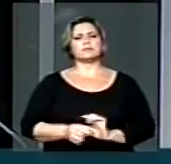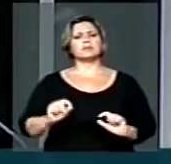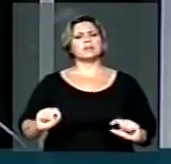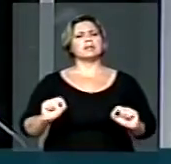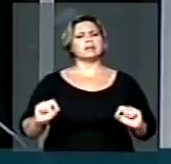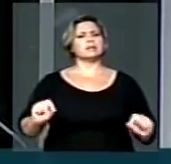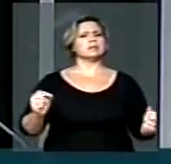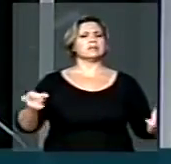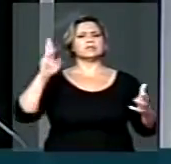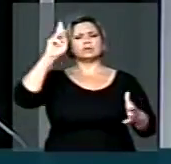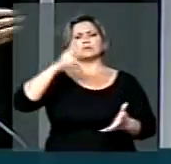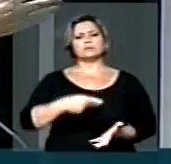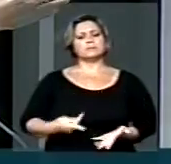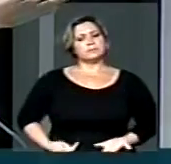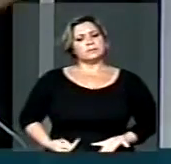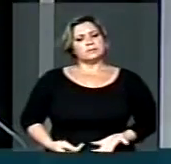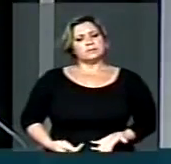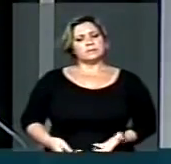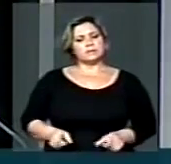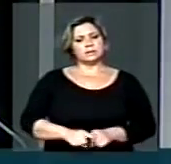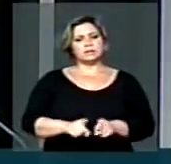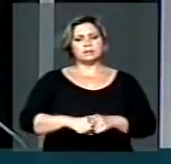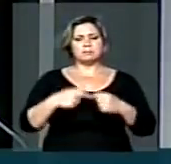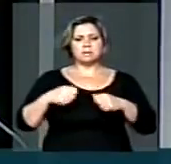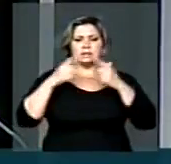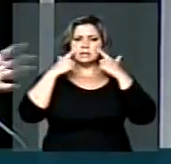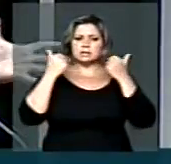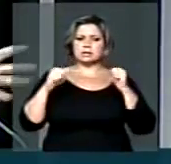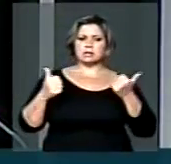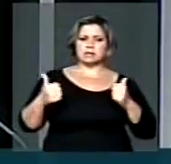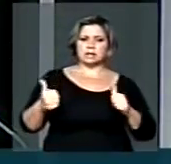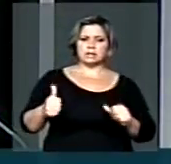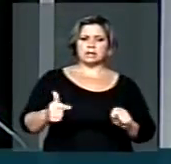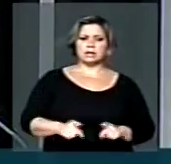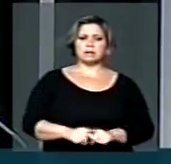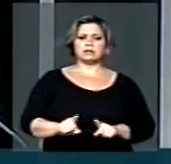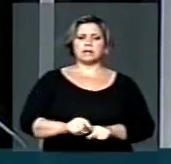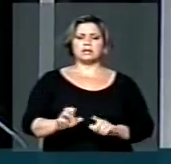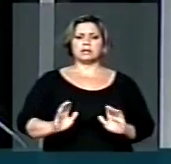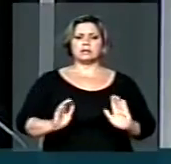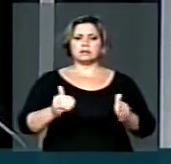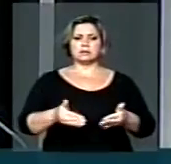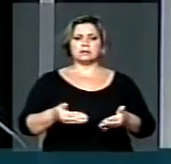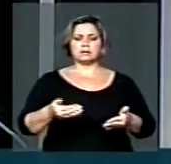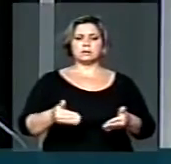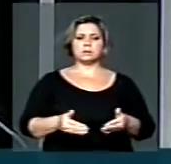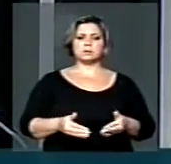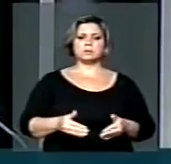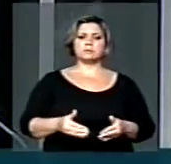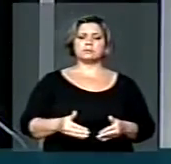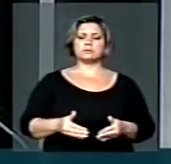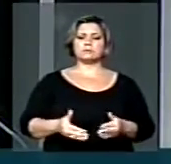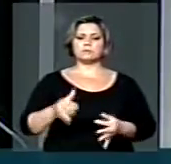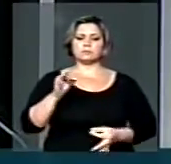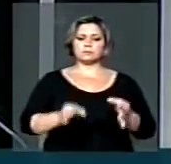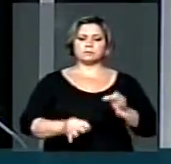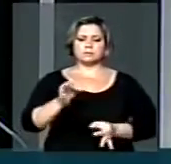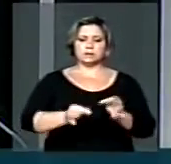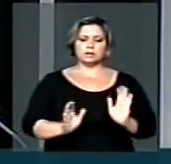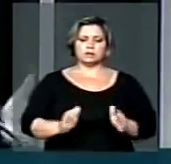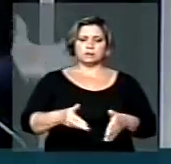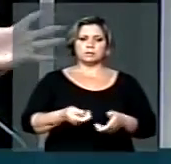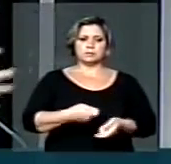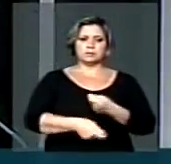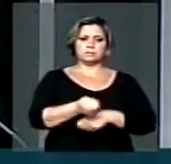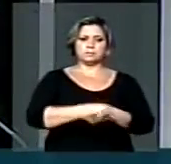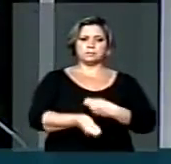isso, Sr. Presidente, sem submeter a análise ao tirocínio da Comissão de Justiça, da Comissão de Finanças,